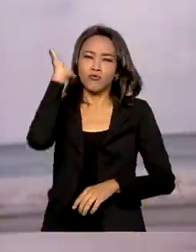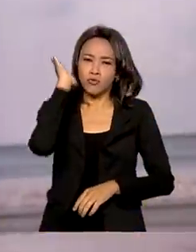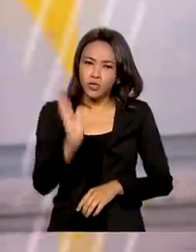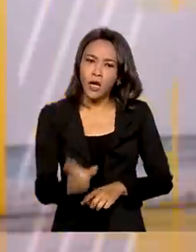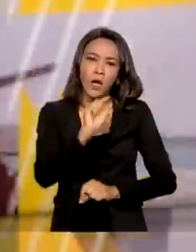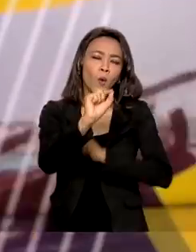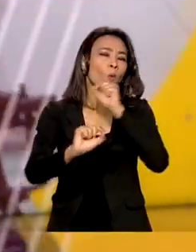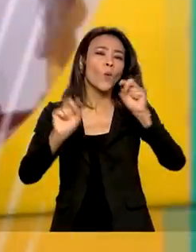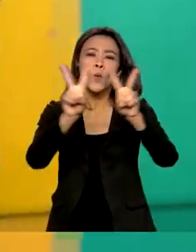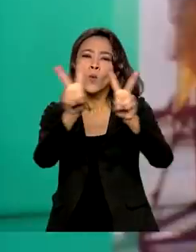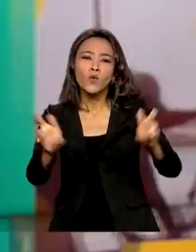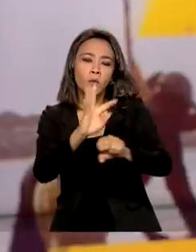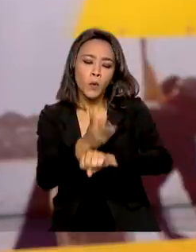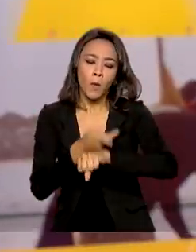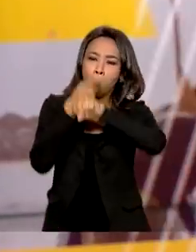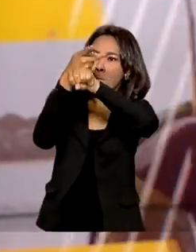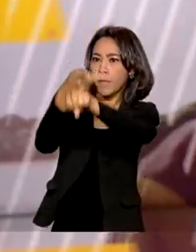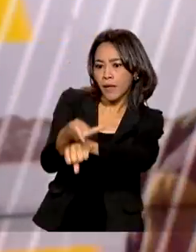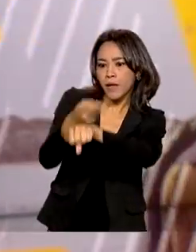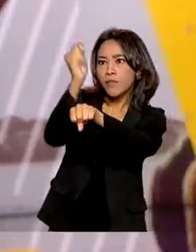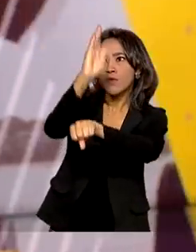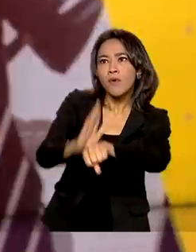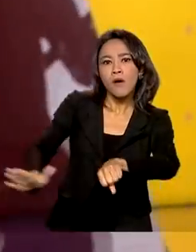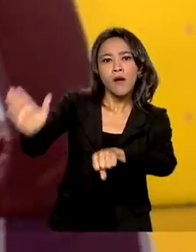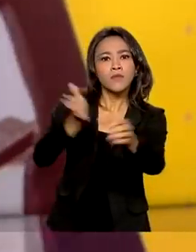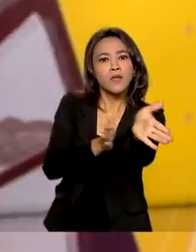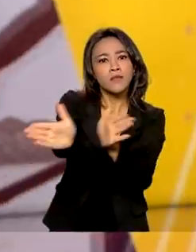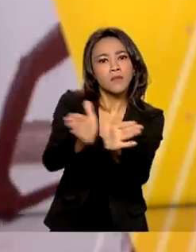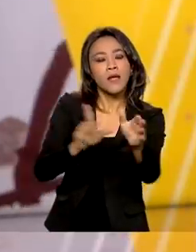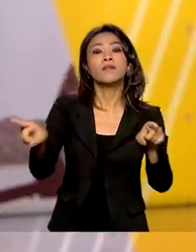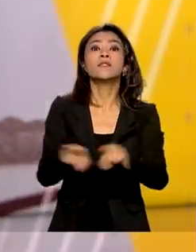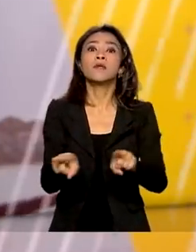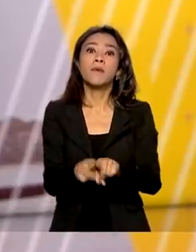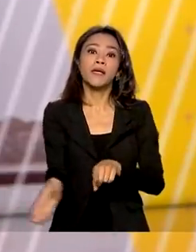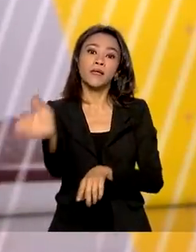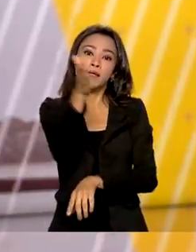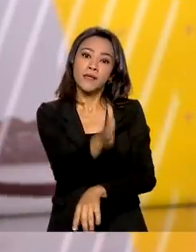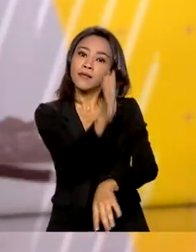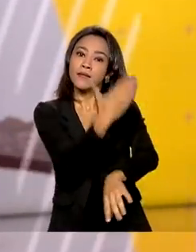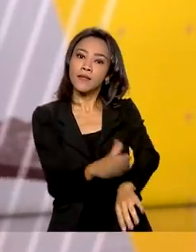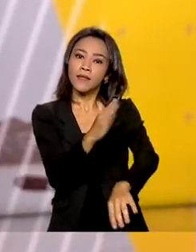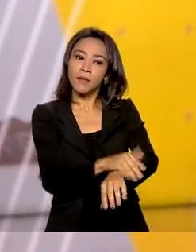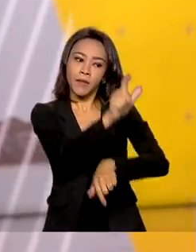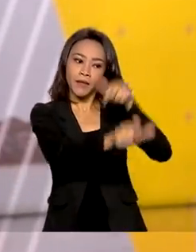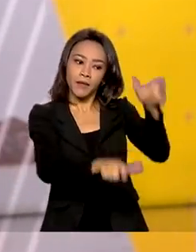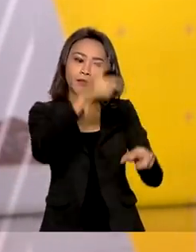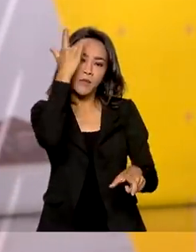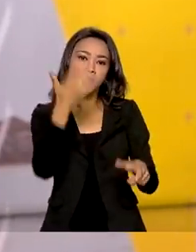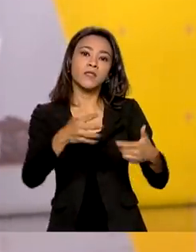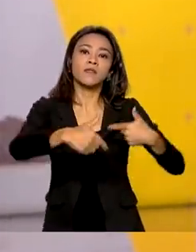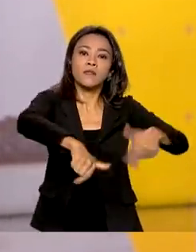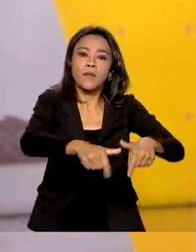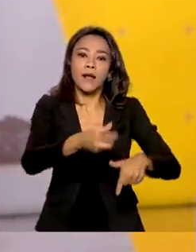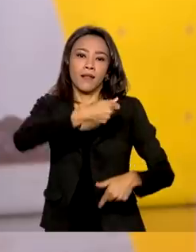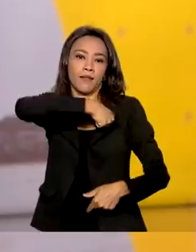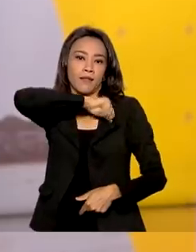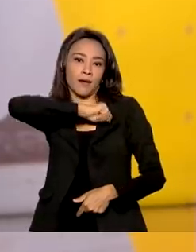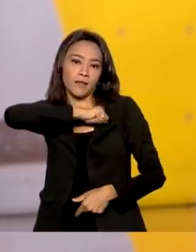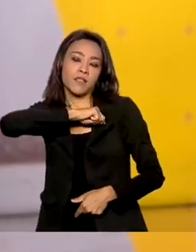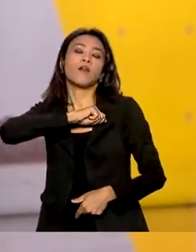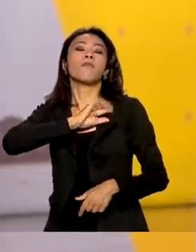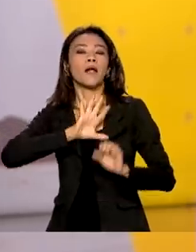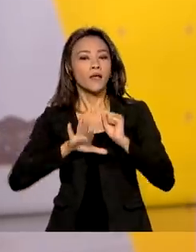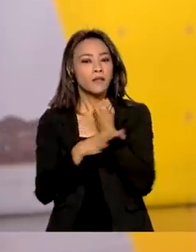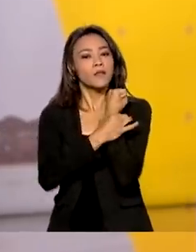o Prêmio Nacional de Acessibilidade e a capacitação de agentes públicos que atuam em delegacias para garantir os direitos